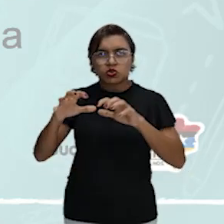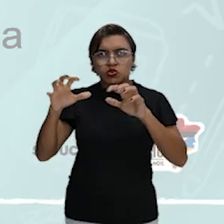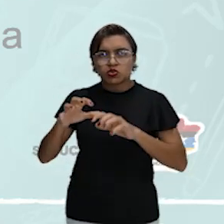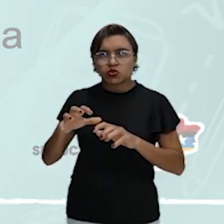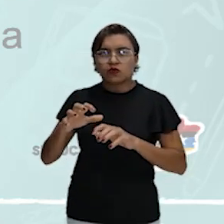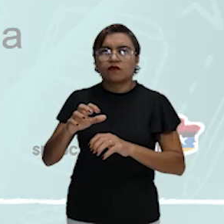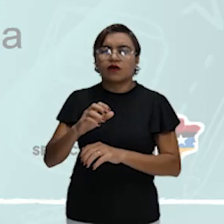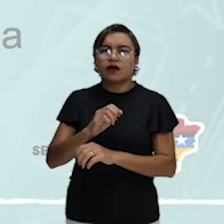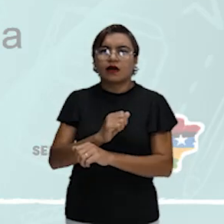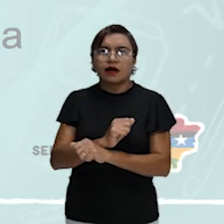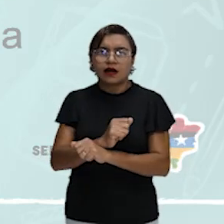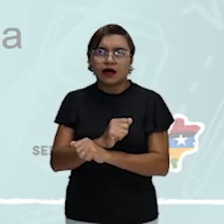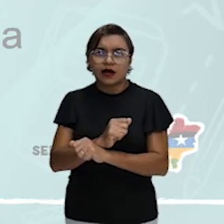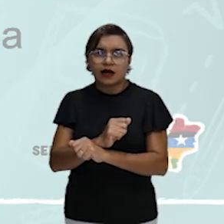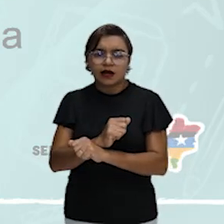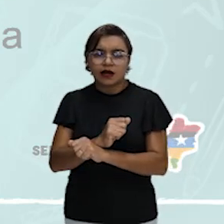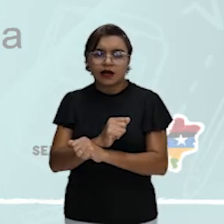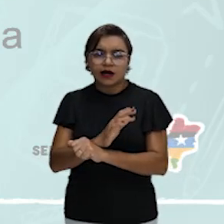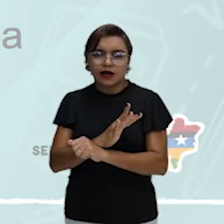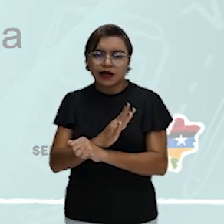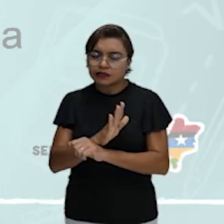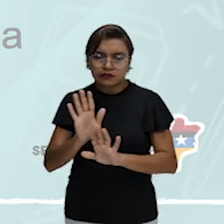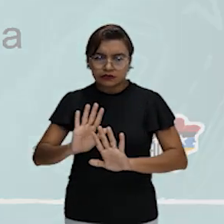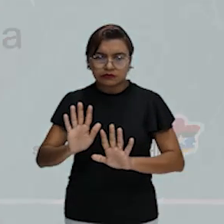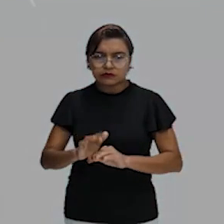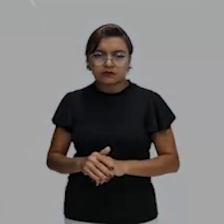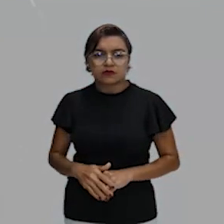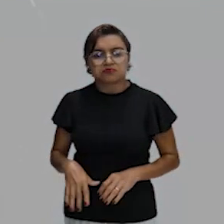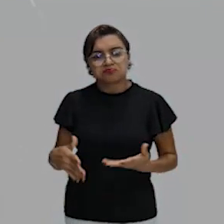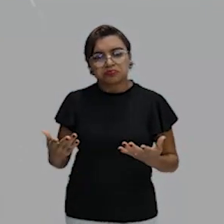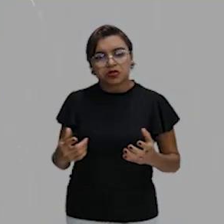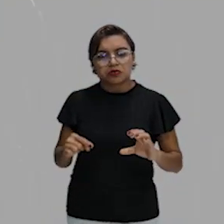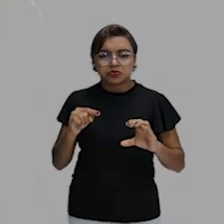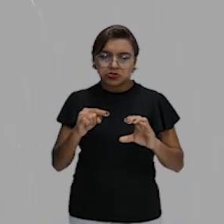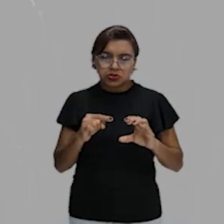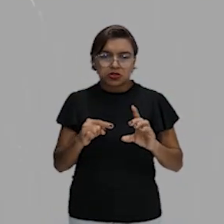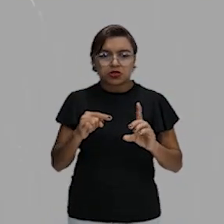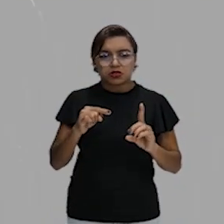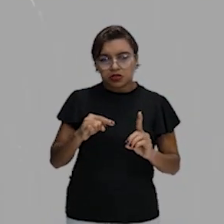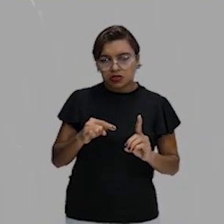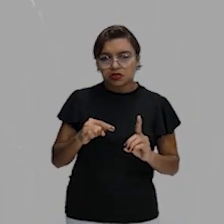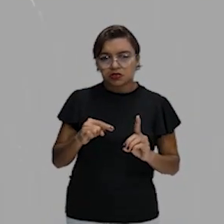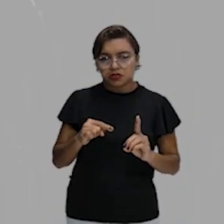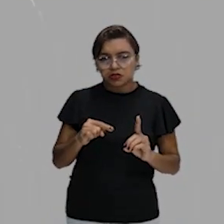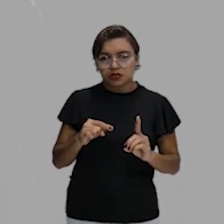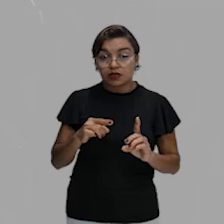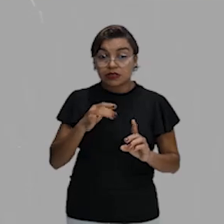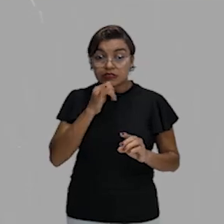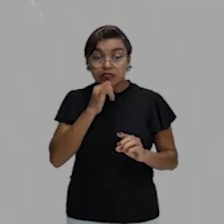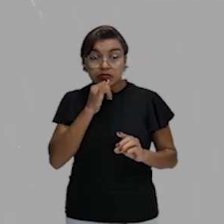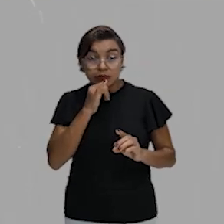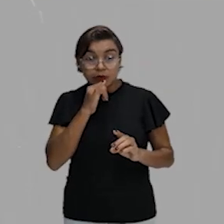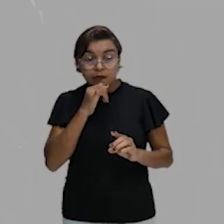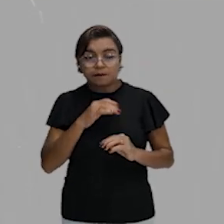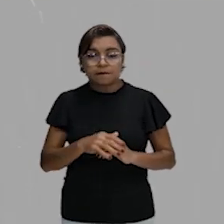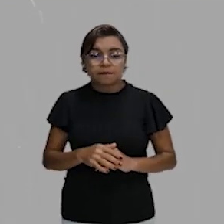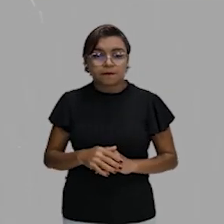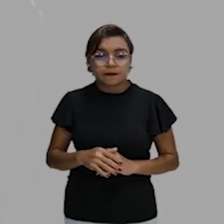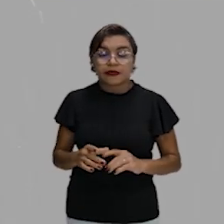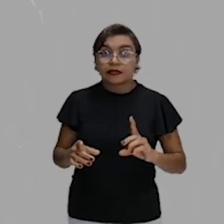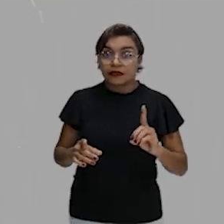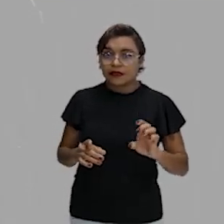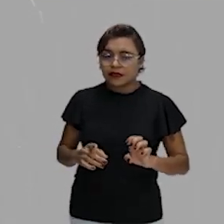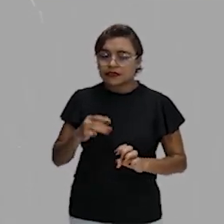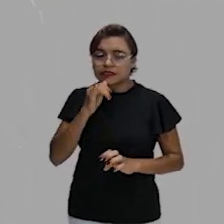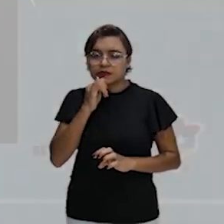também não vai ser. E chuva convectiva muito menos. Ficamos entre inversão térmica e smog. O que é essa inversão